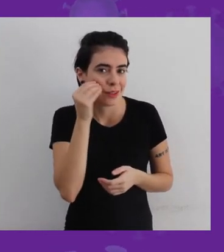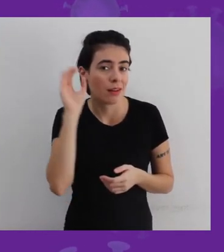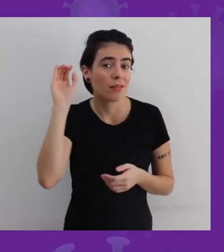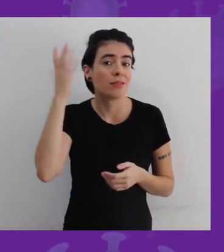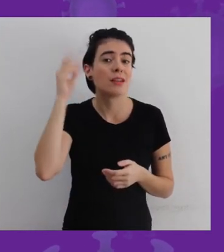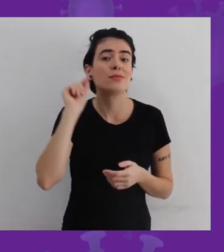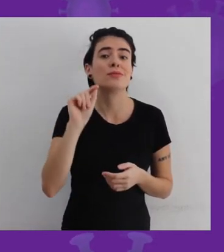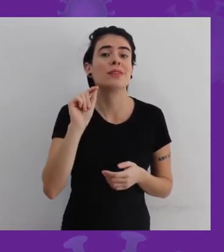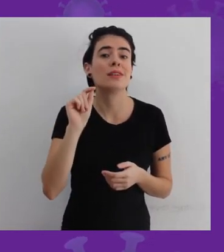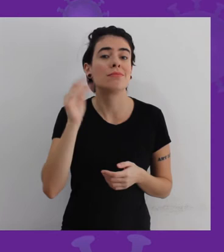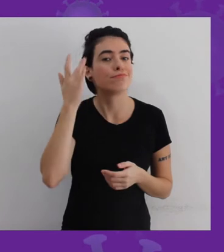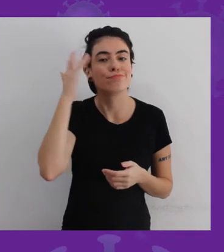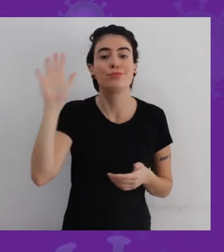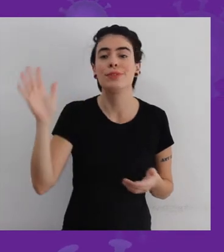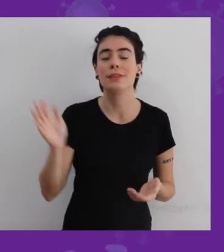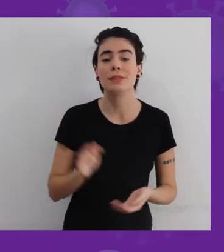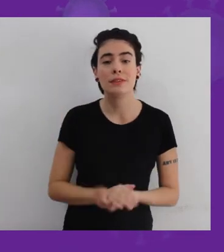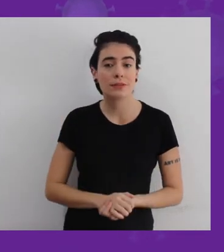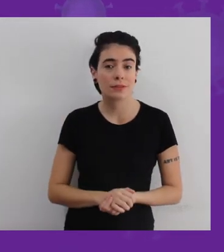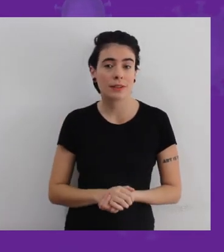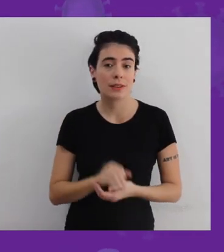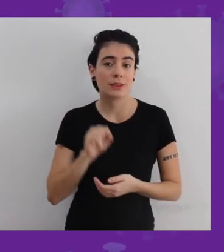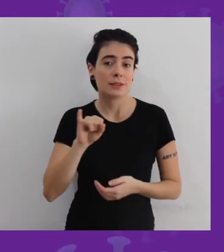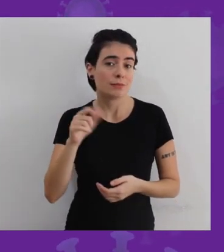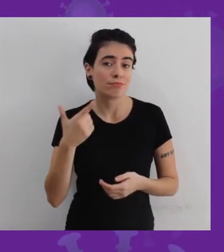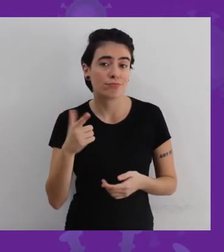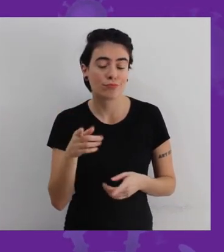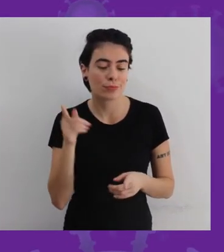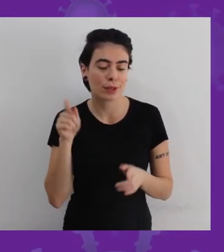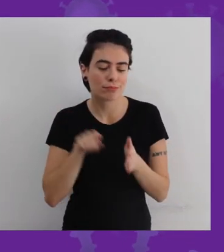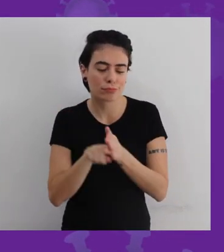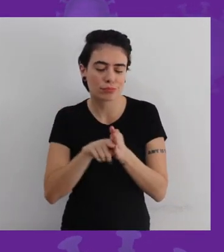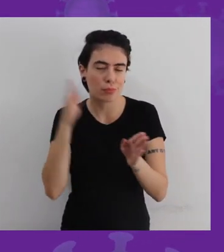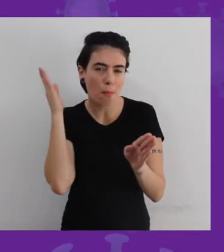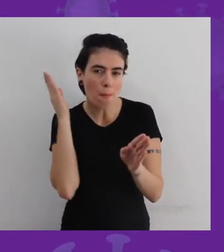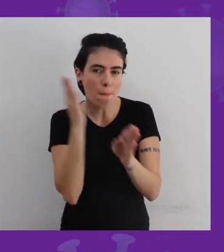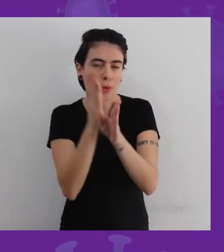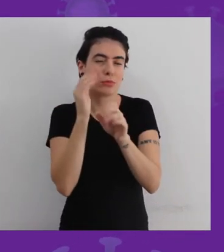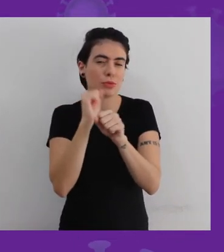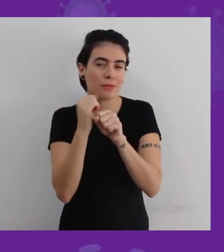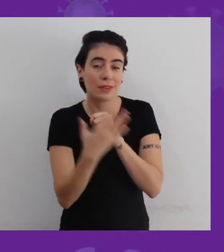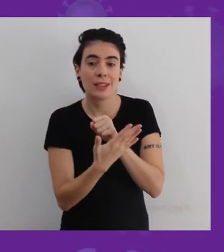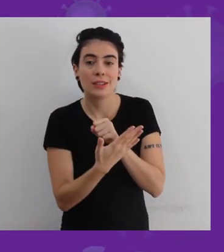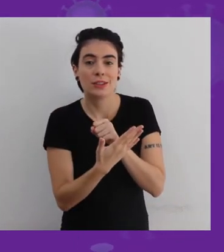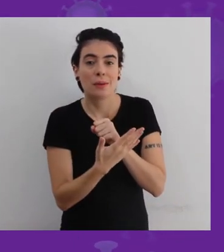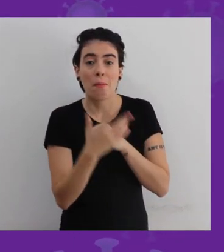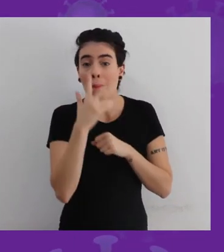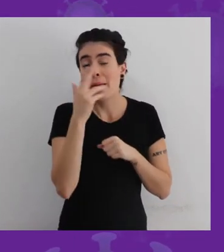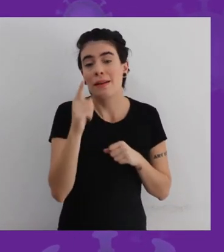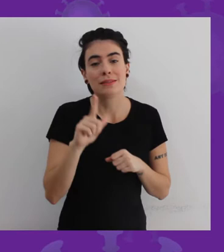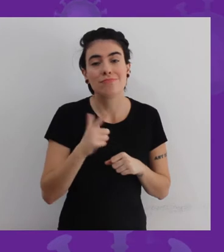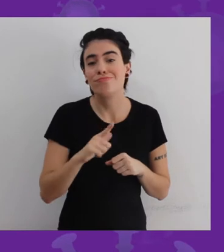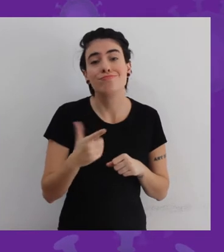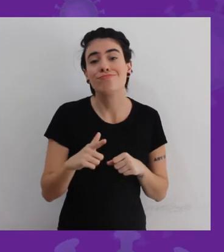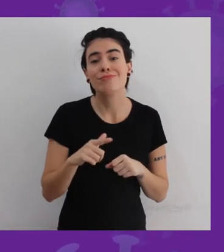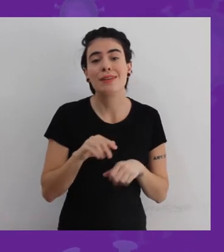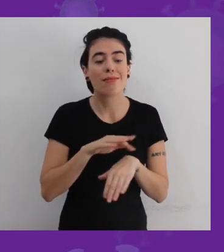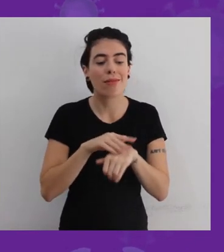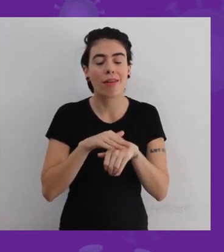Então, se eu não testo, eu não sei o que está acontecendo. Eu não tenho diagnóstico. Se eu não tenho diagnóstico, a doença não aparece.